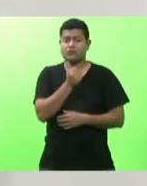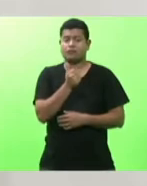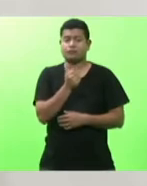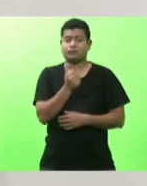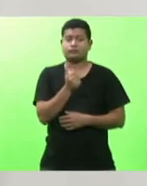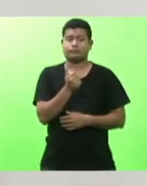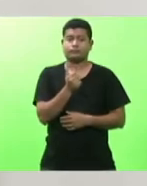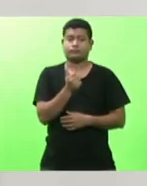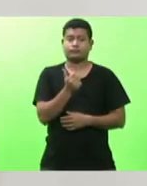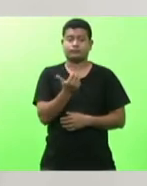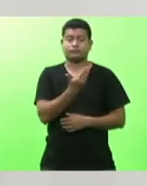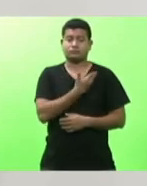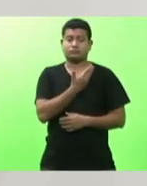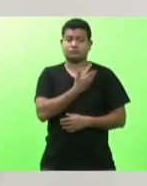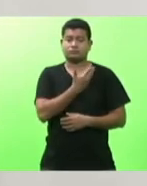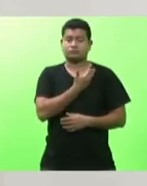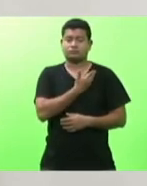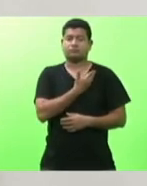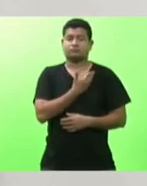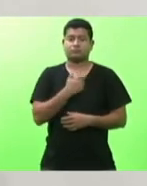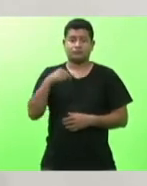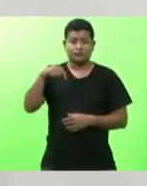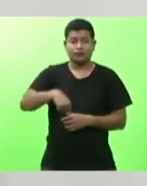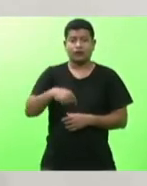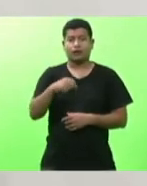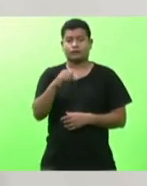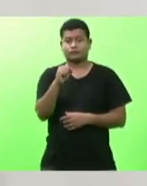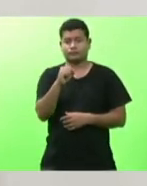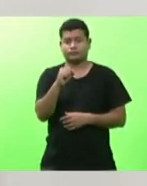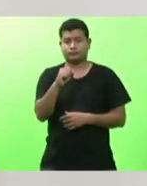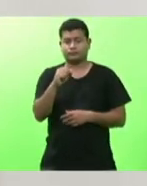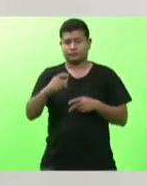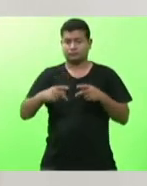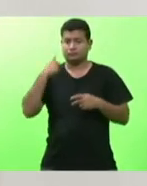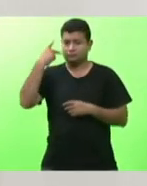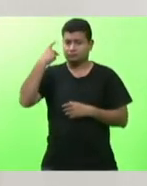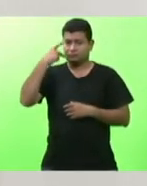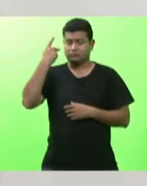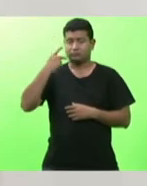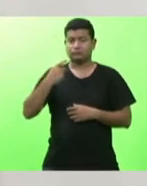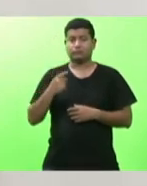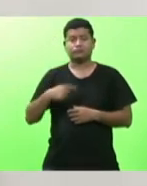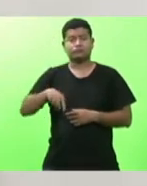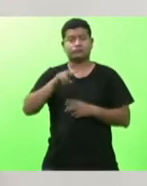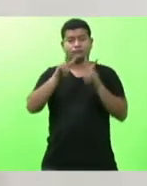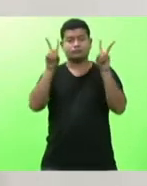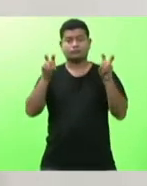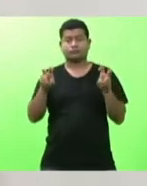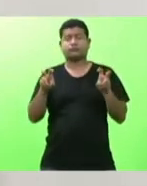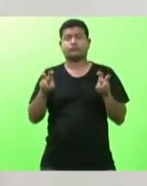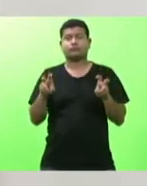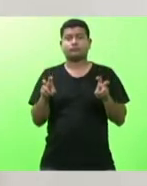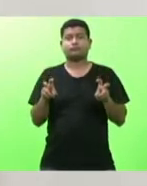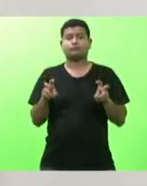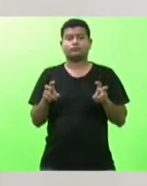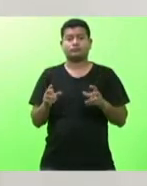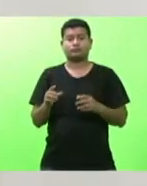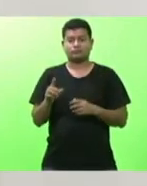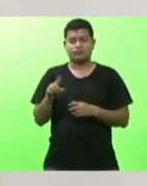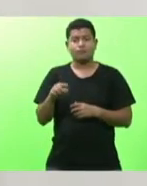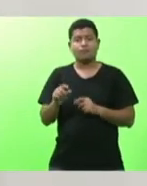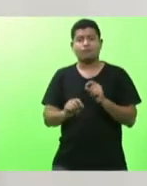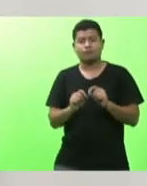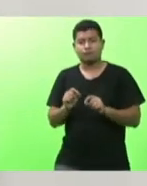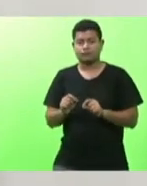colegas desse parlamento O tema que nos traz aqui hoje deputado Silvio Drevich